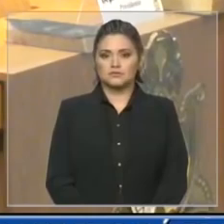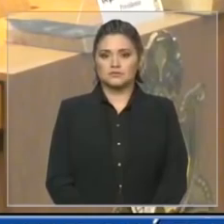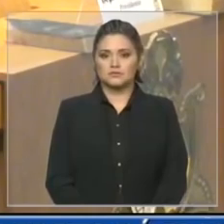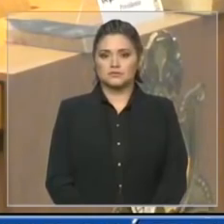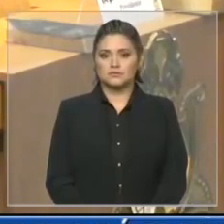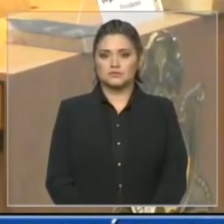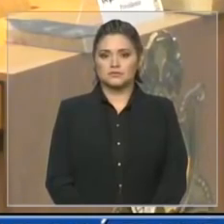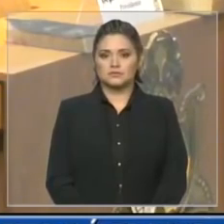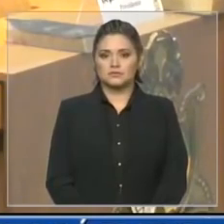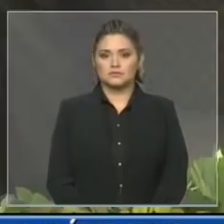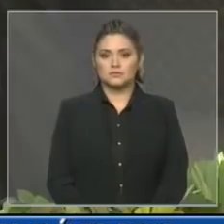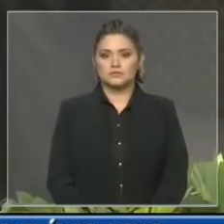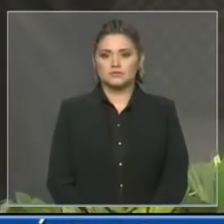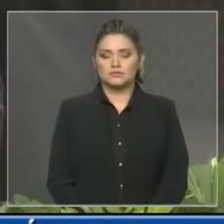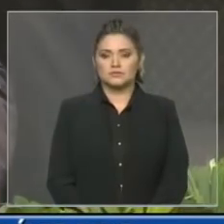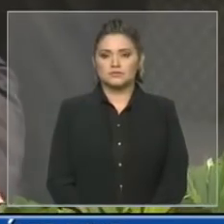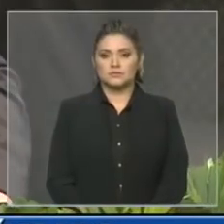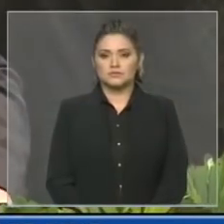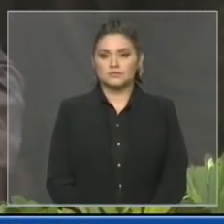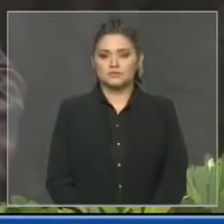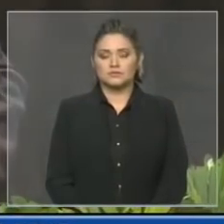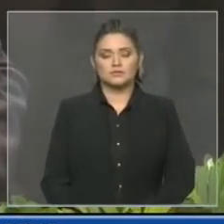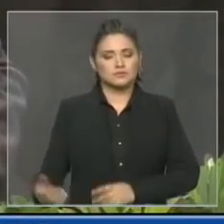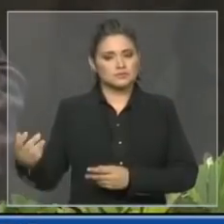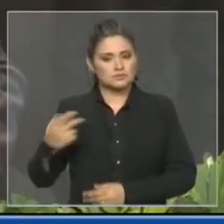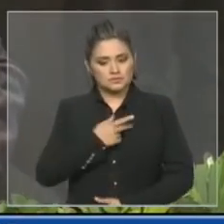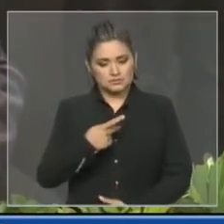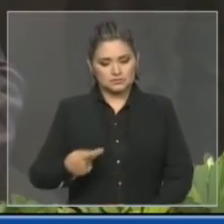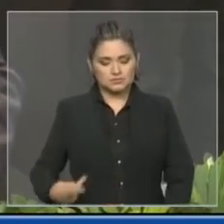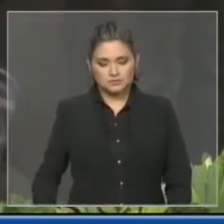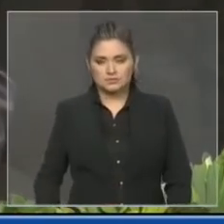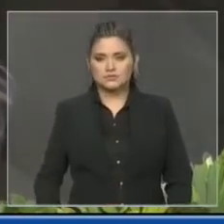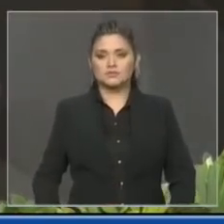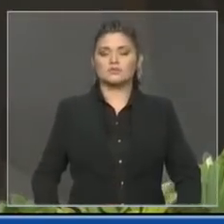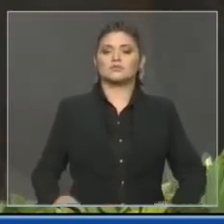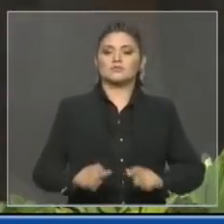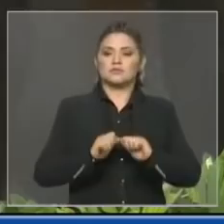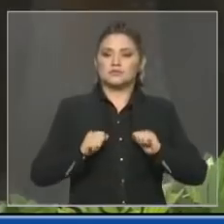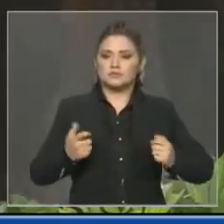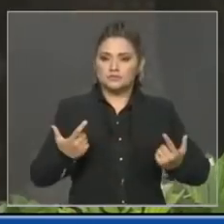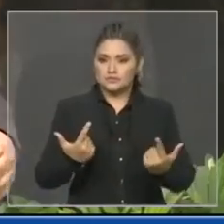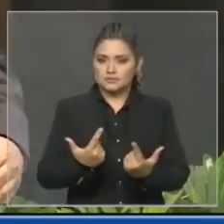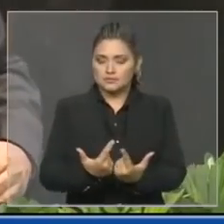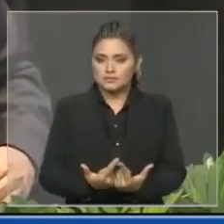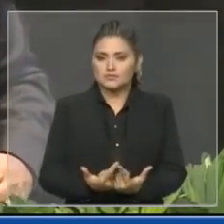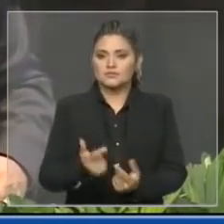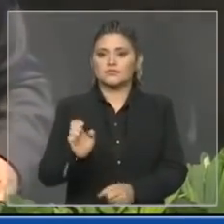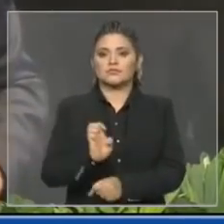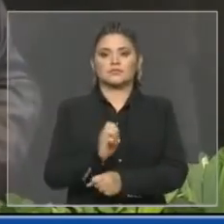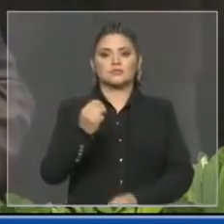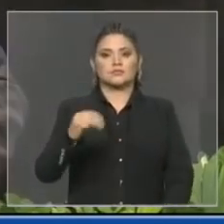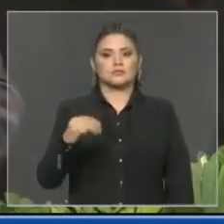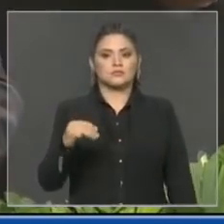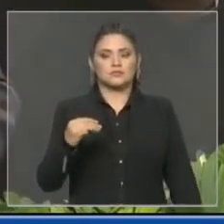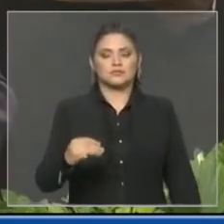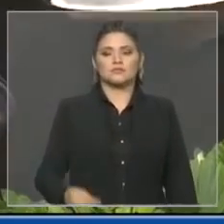Excelentíssimo presidente da Assembleia Legislativa do Estado do Maranhão,